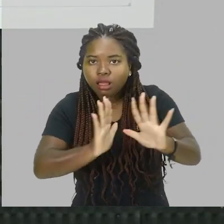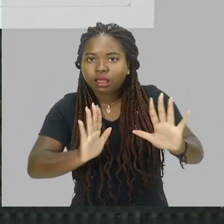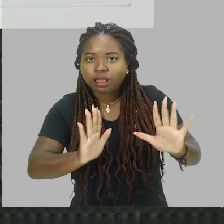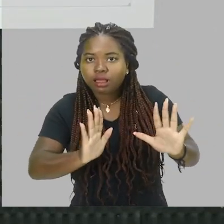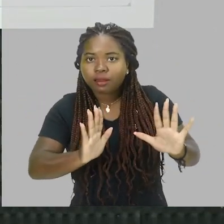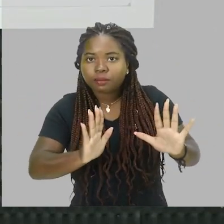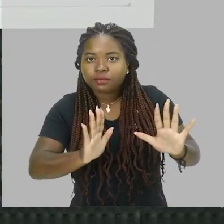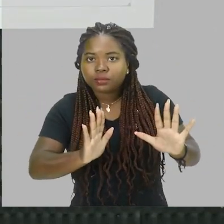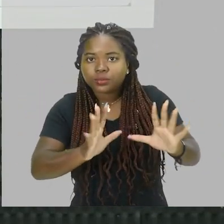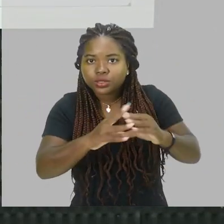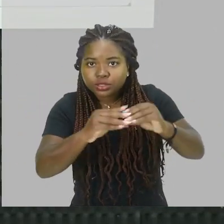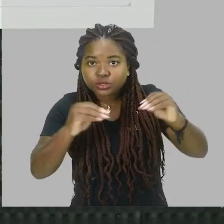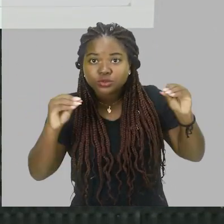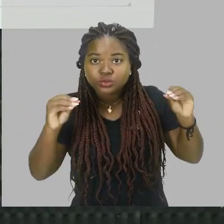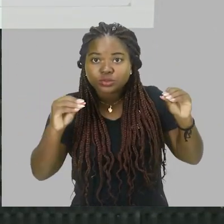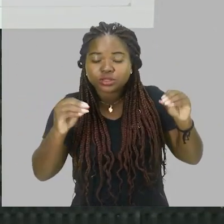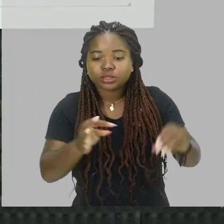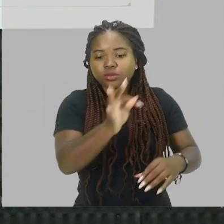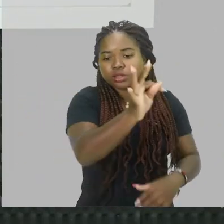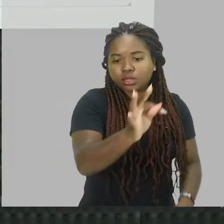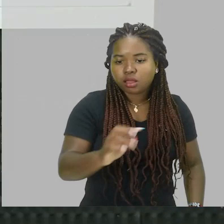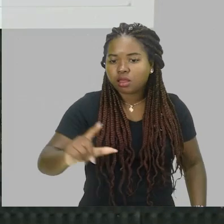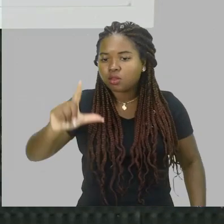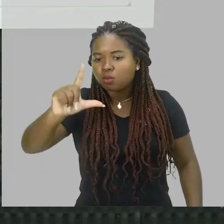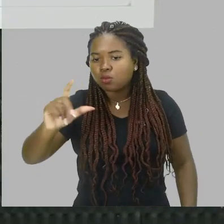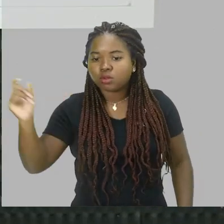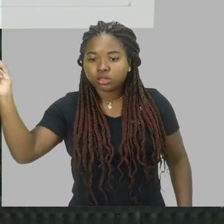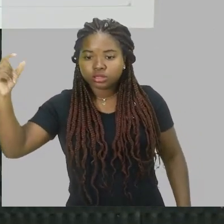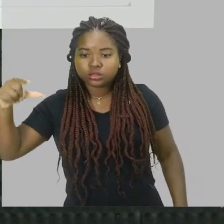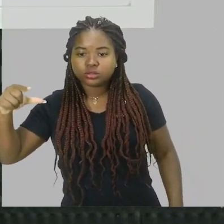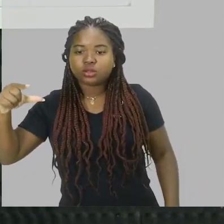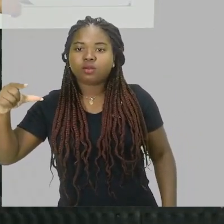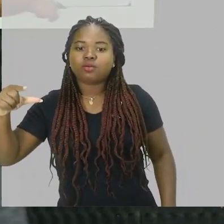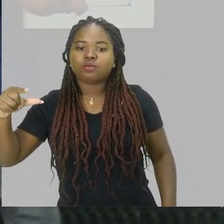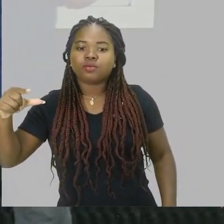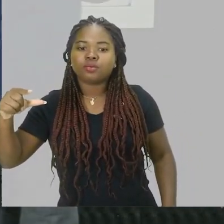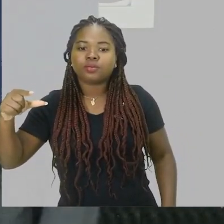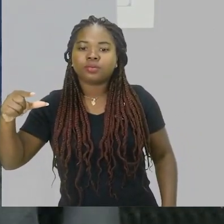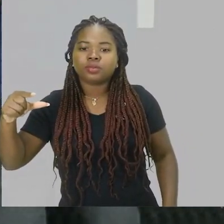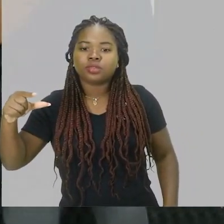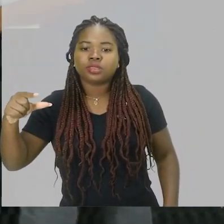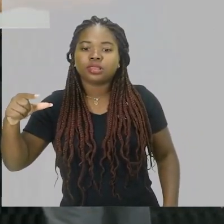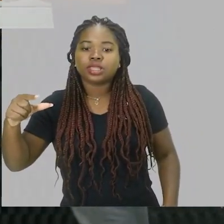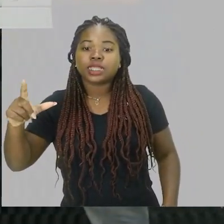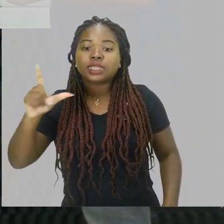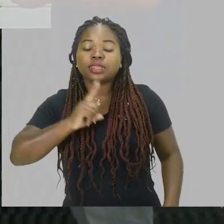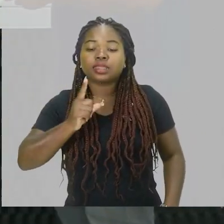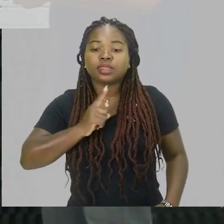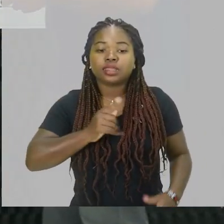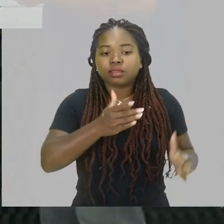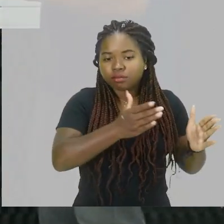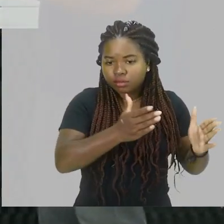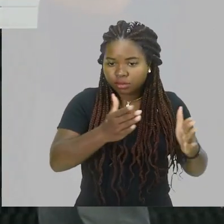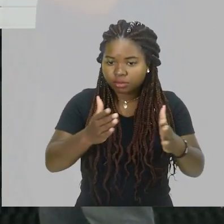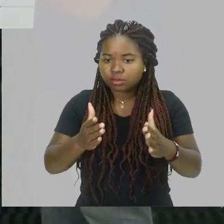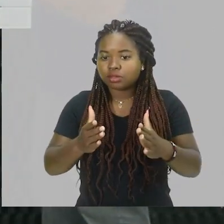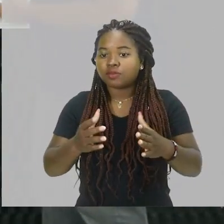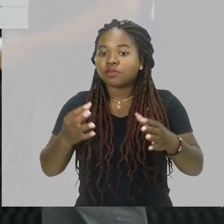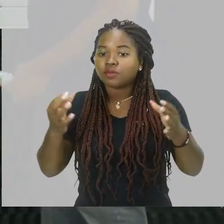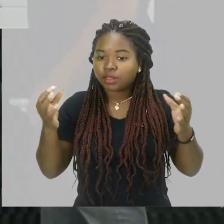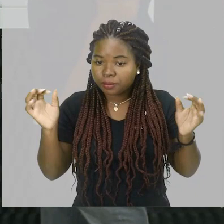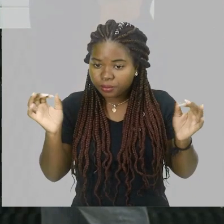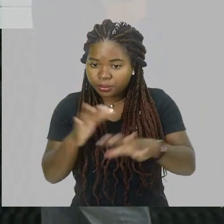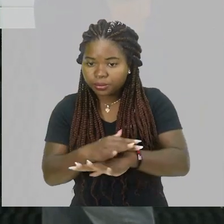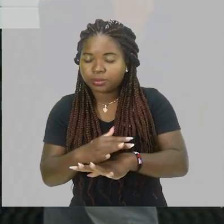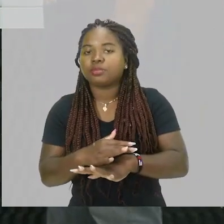a Terra, a Lua e o Sol, eles vão ficar aí, basicamente, numa forma de alinhamento, tá certo? Então, existem locais, por exemplo,